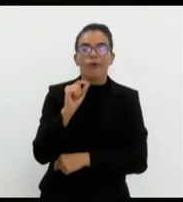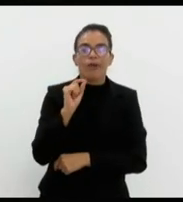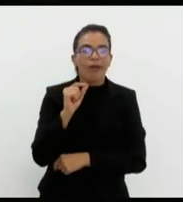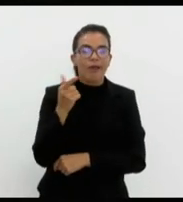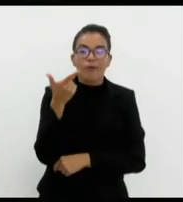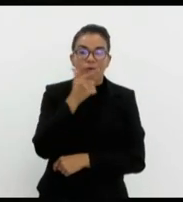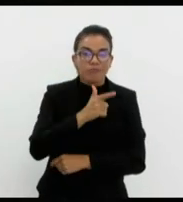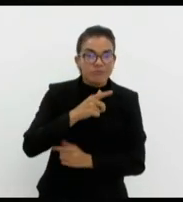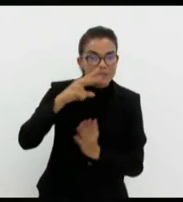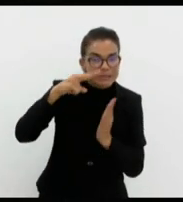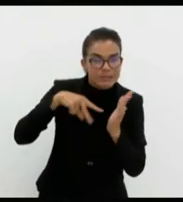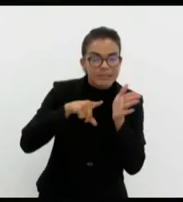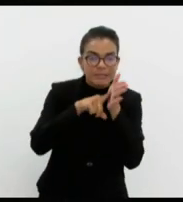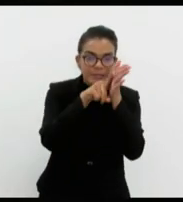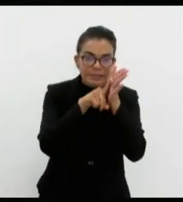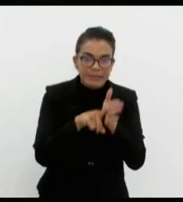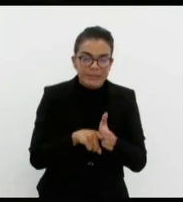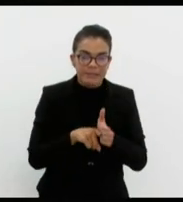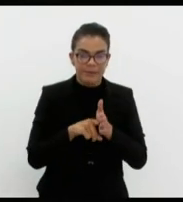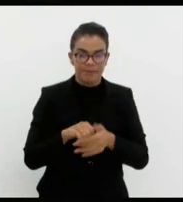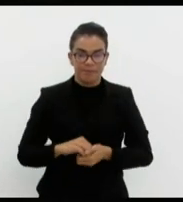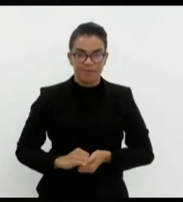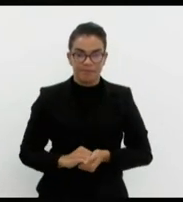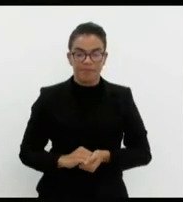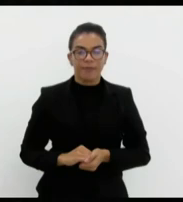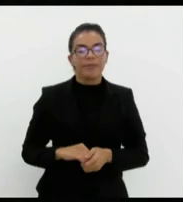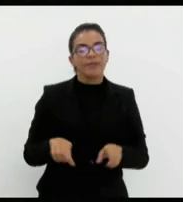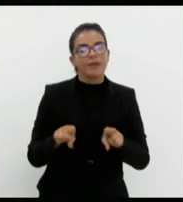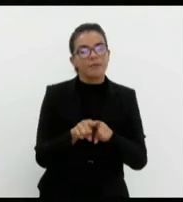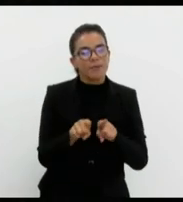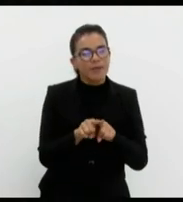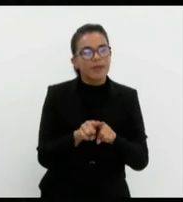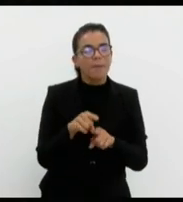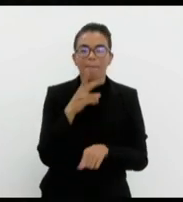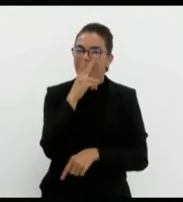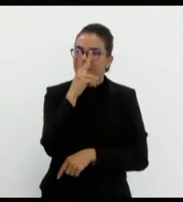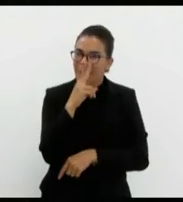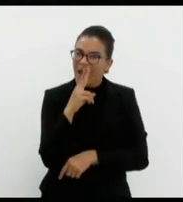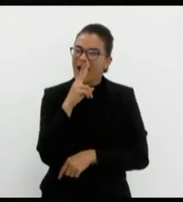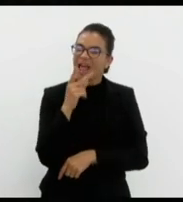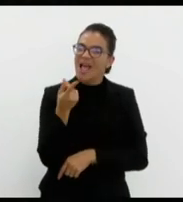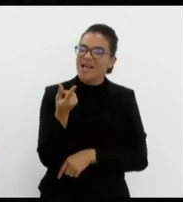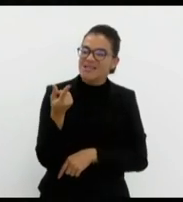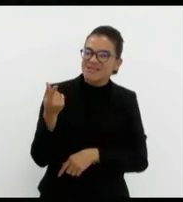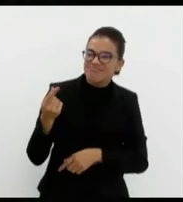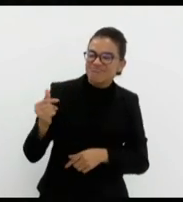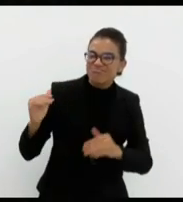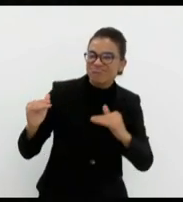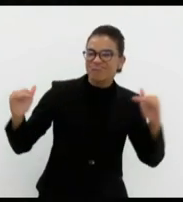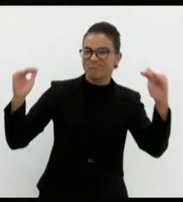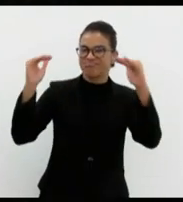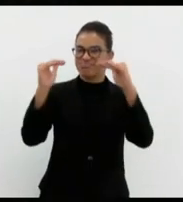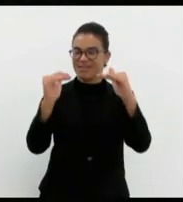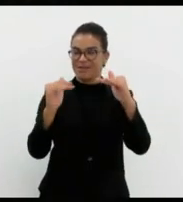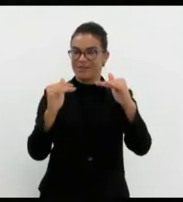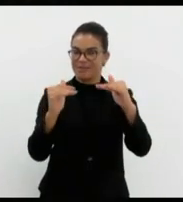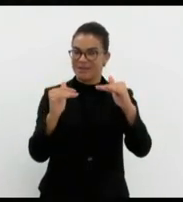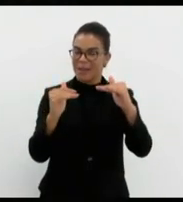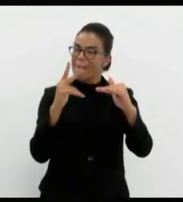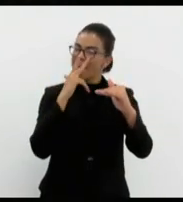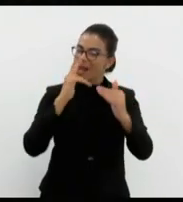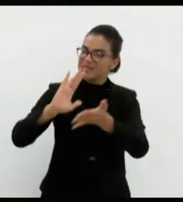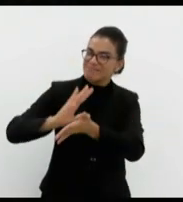a tudo que foi examinado. Algo nisso tudo que me parece elitista, que me incomoda, com certo grau de